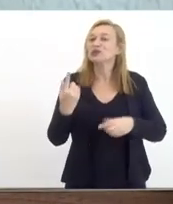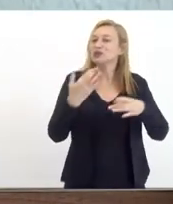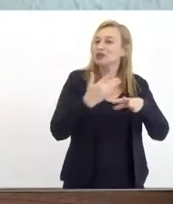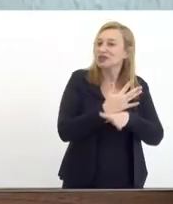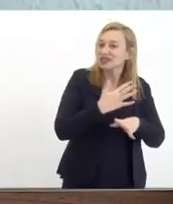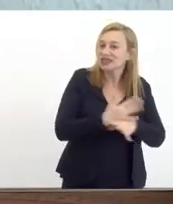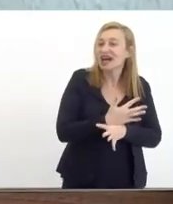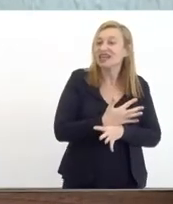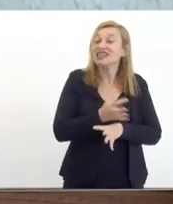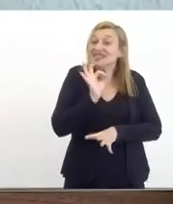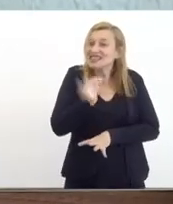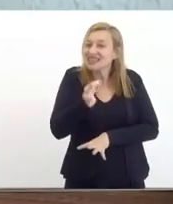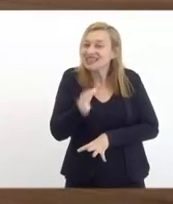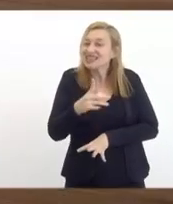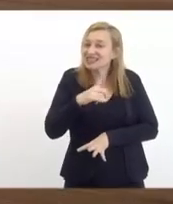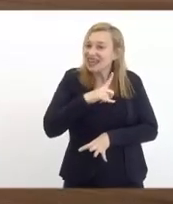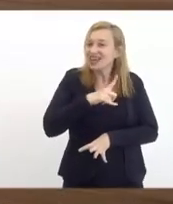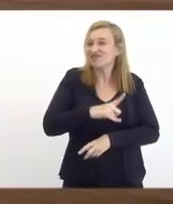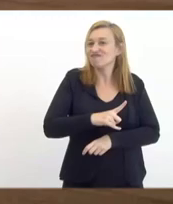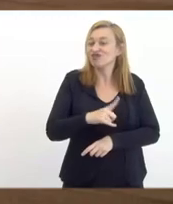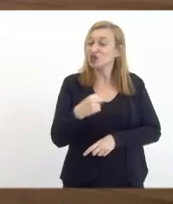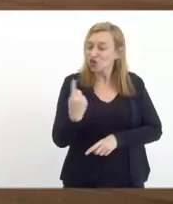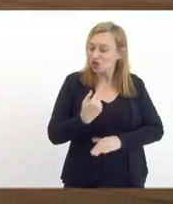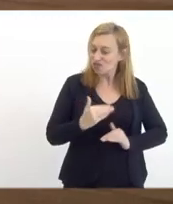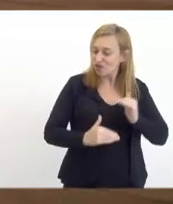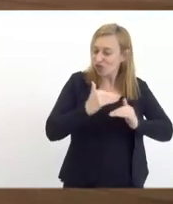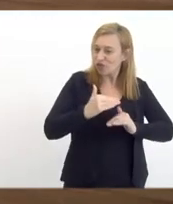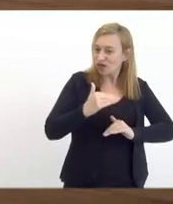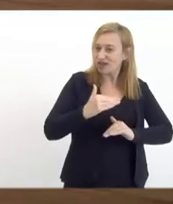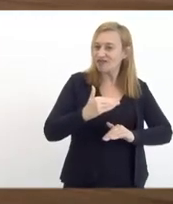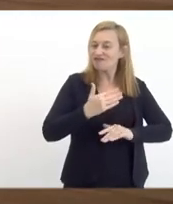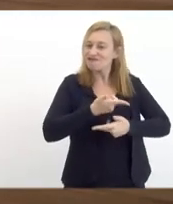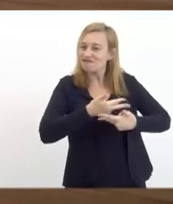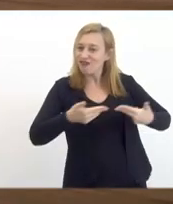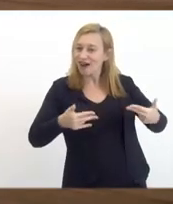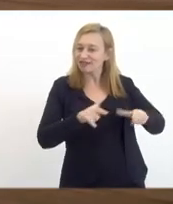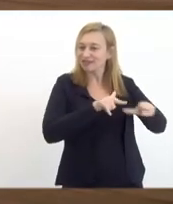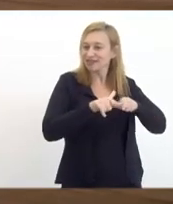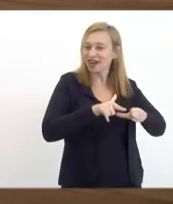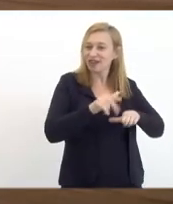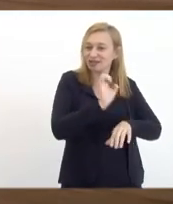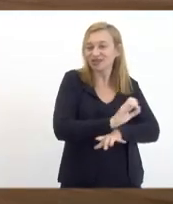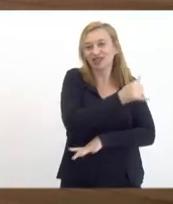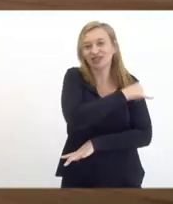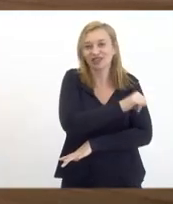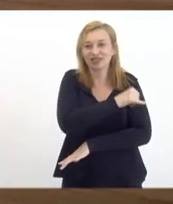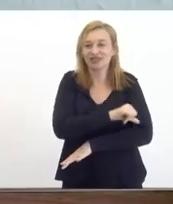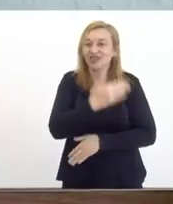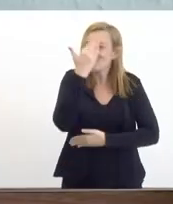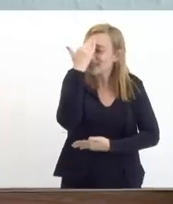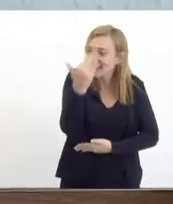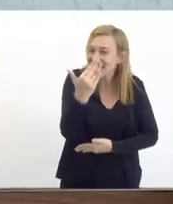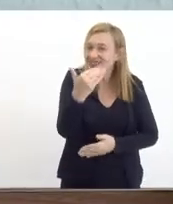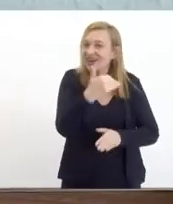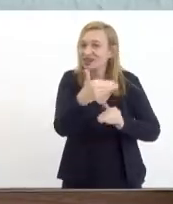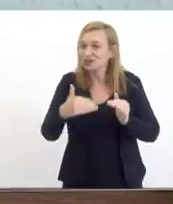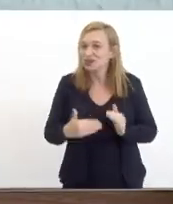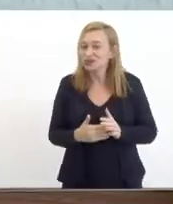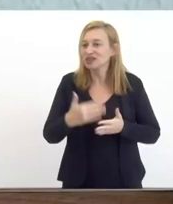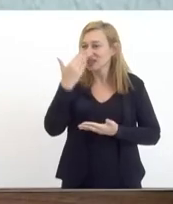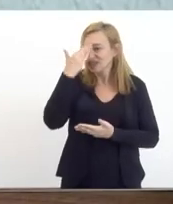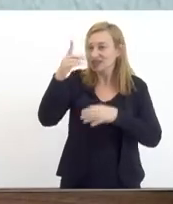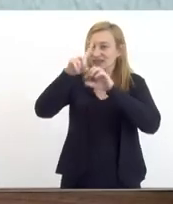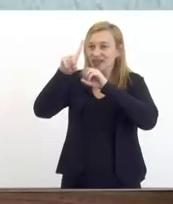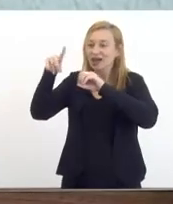que tenho certeza que com isso vamos desenvolver muitos empregos para o estado do Rio de Janeiro eu agradeço a todos que Deus